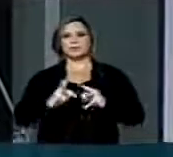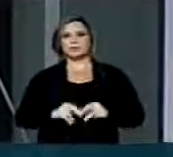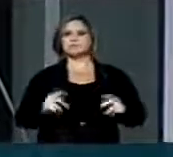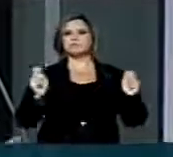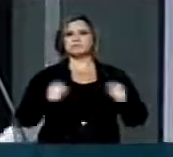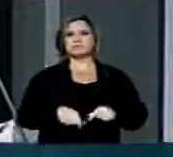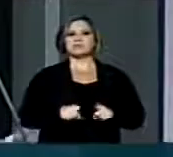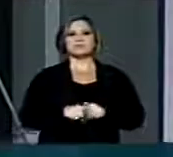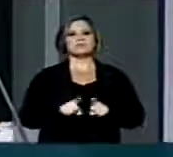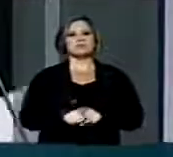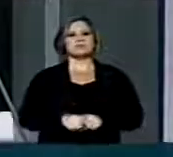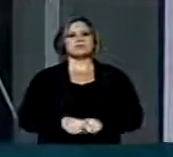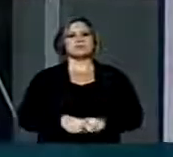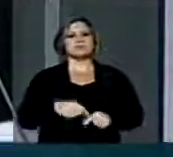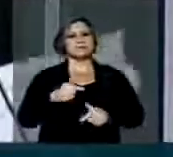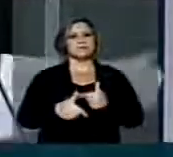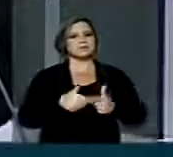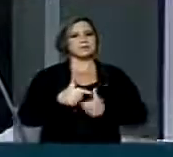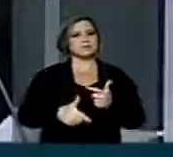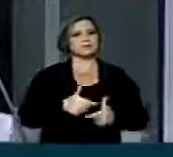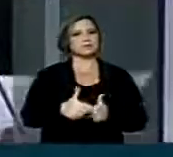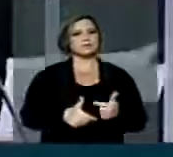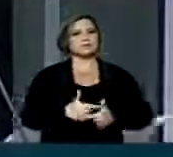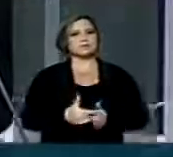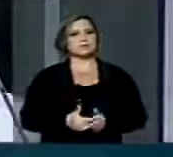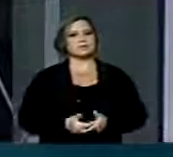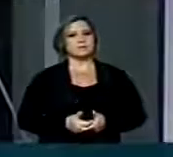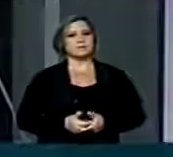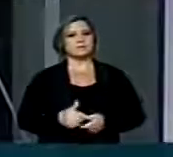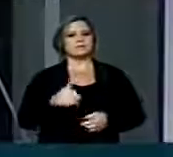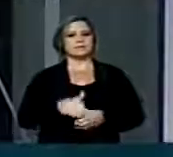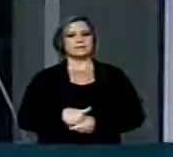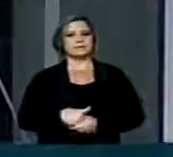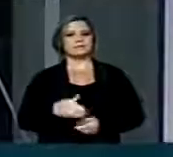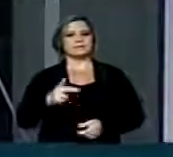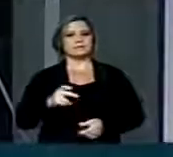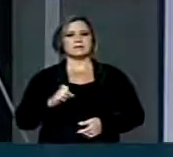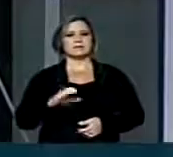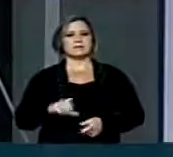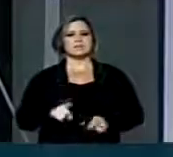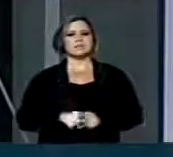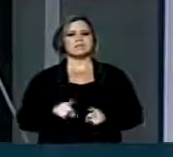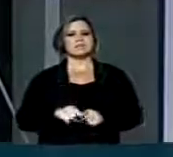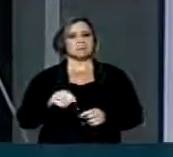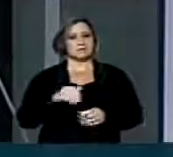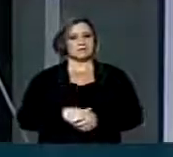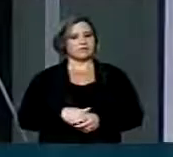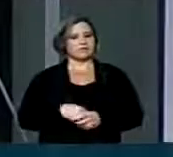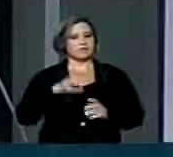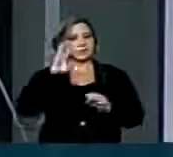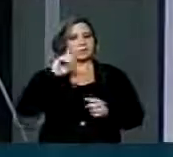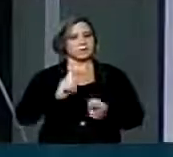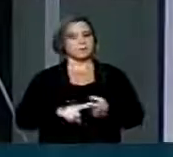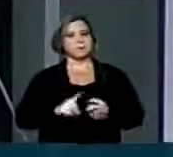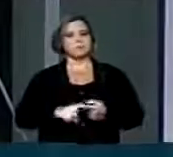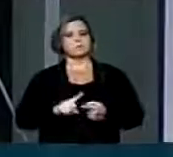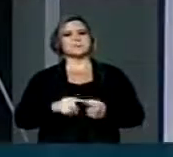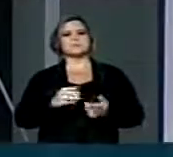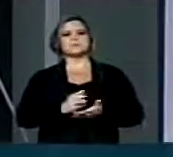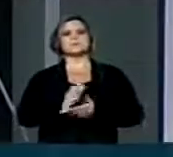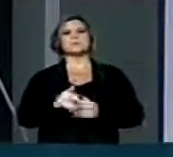nós possamos, imbuído do espírito que fomos na votação da PEC, que possamos votar esta